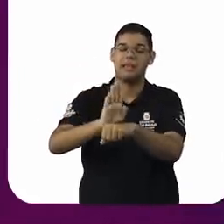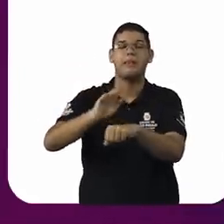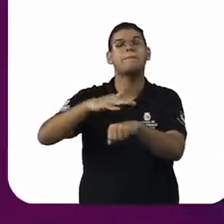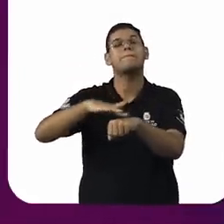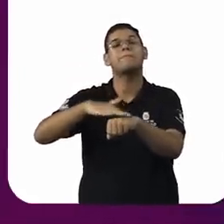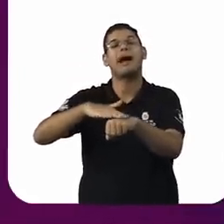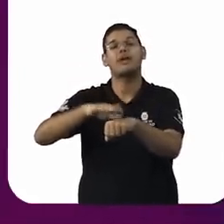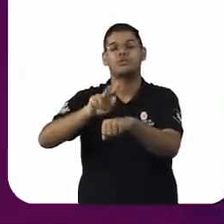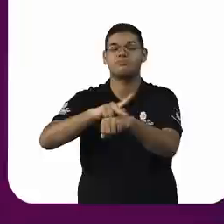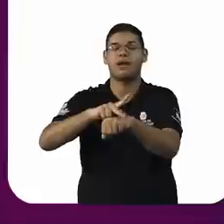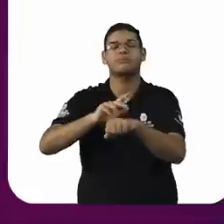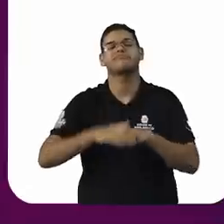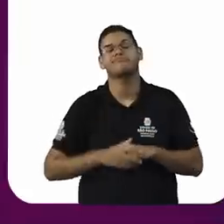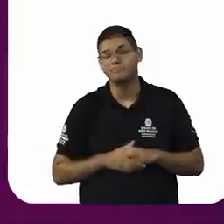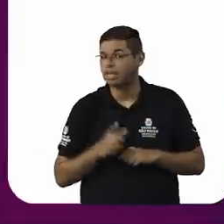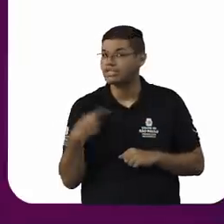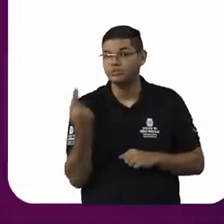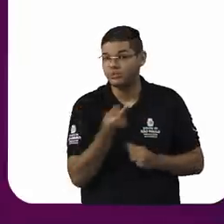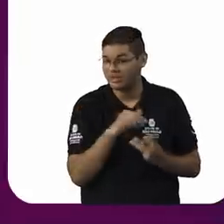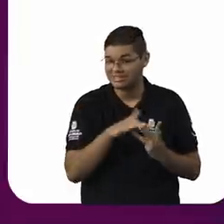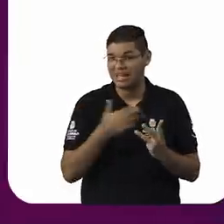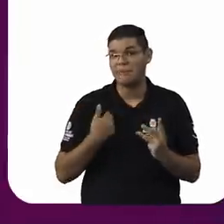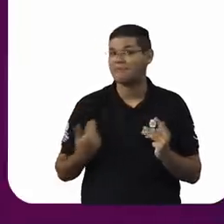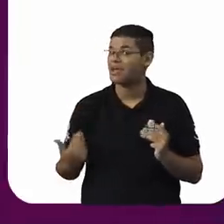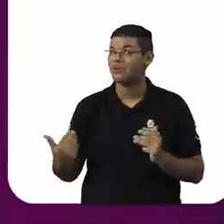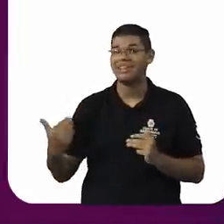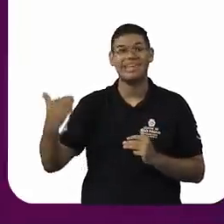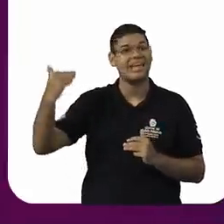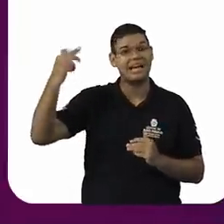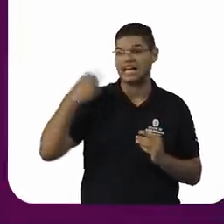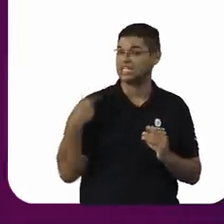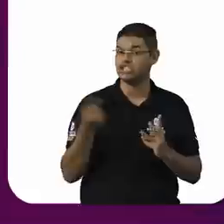E a nossa religião, embora não seja